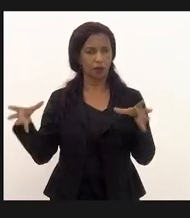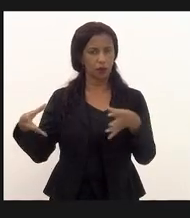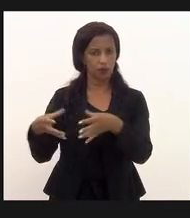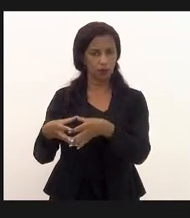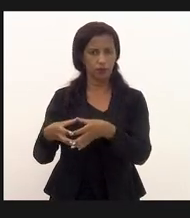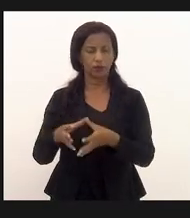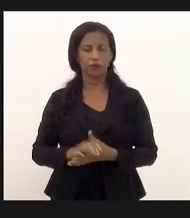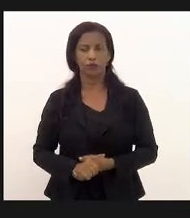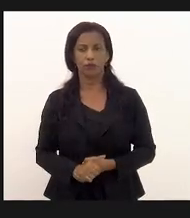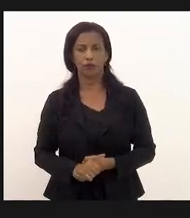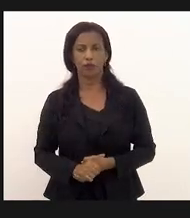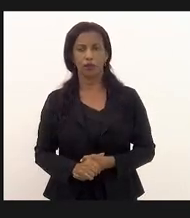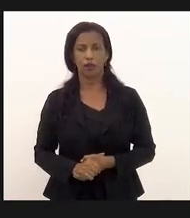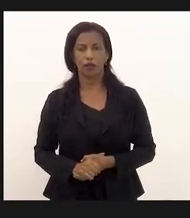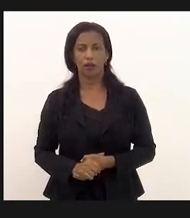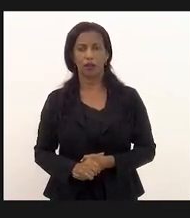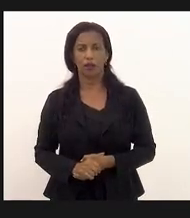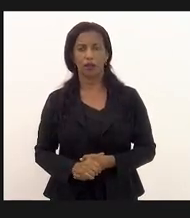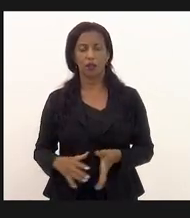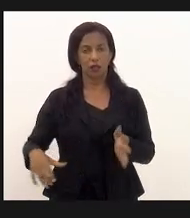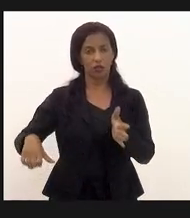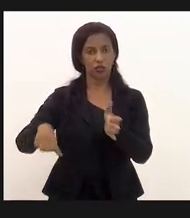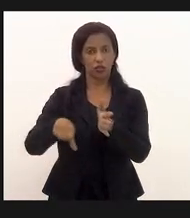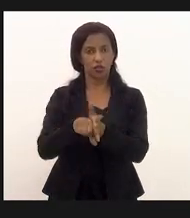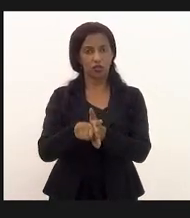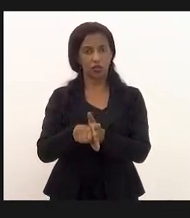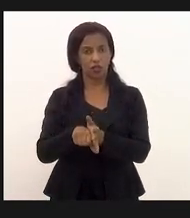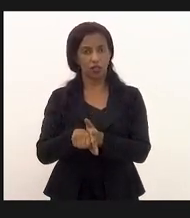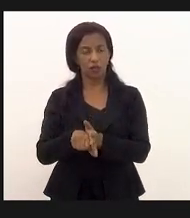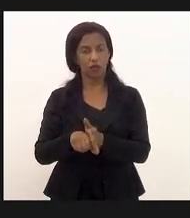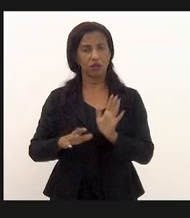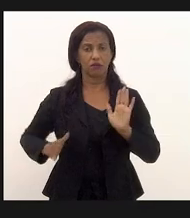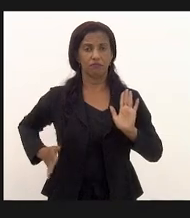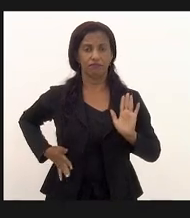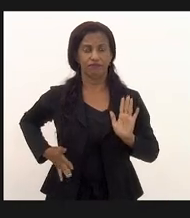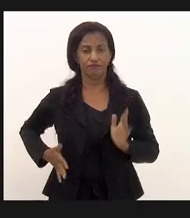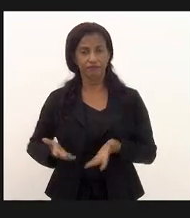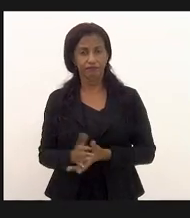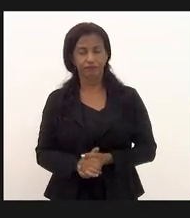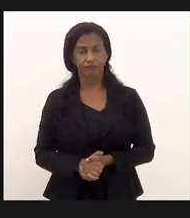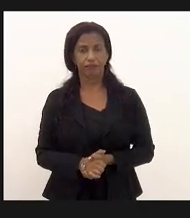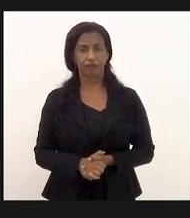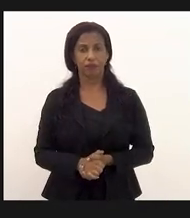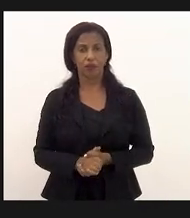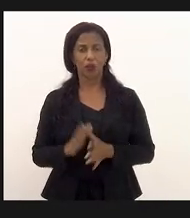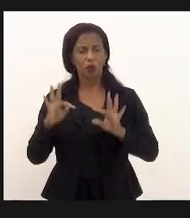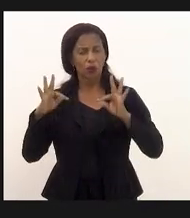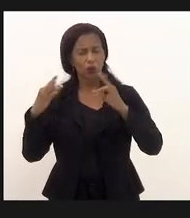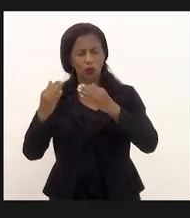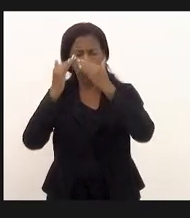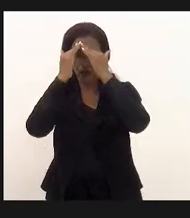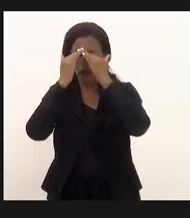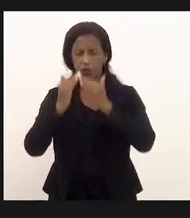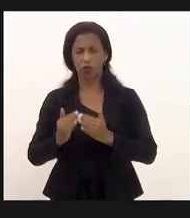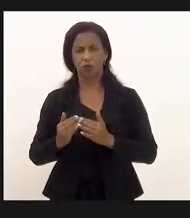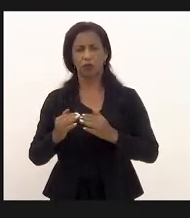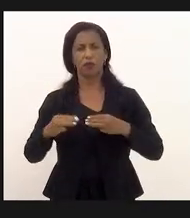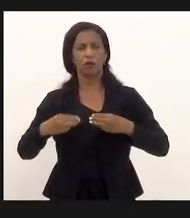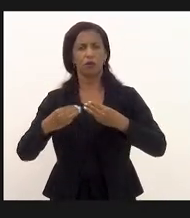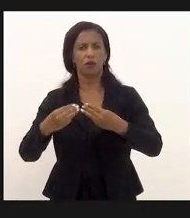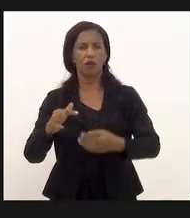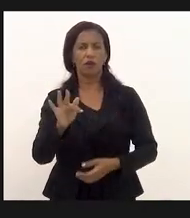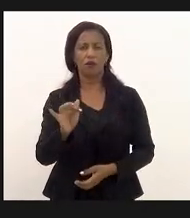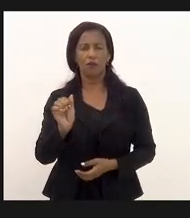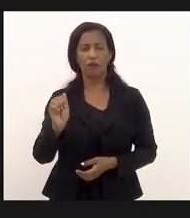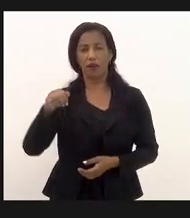criminosos narcotraficantes com todo respeito ao ministro Edson Fachin